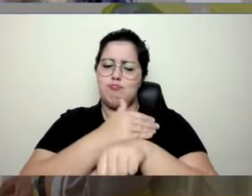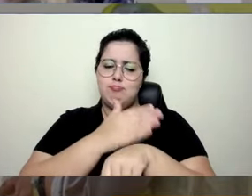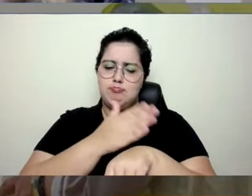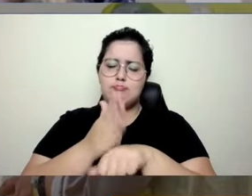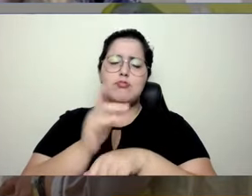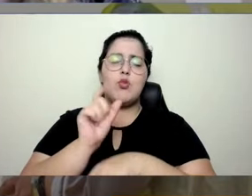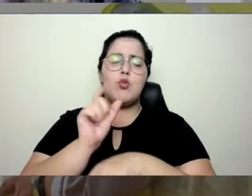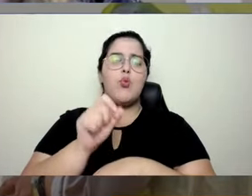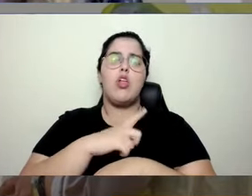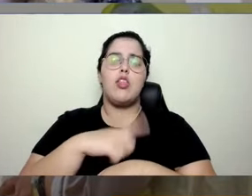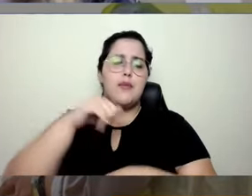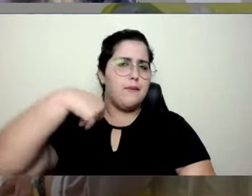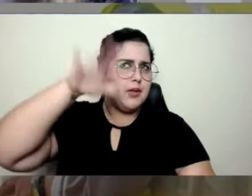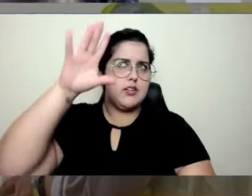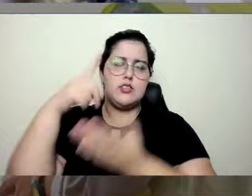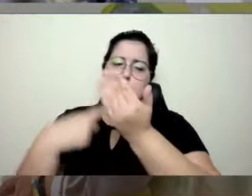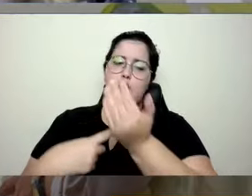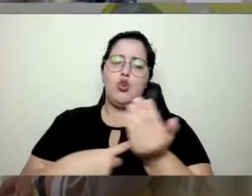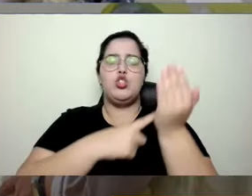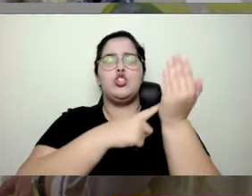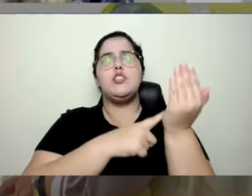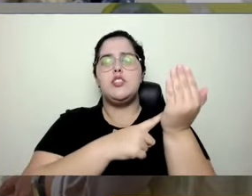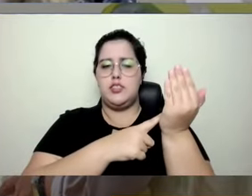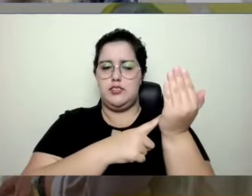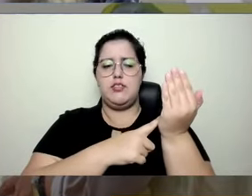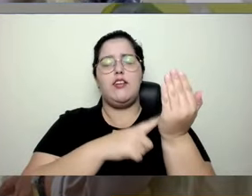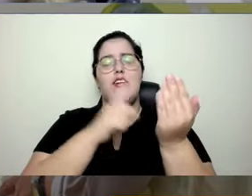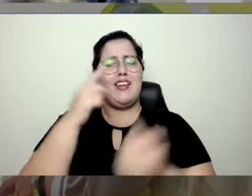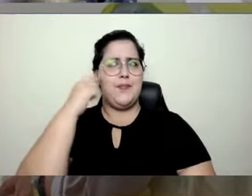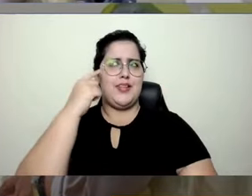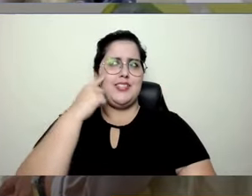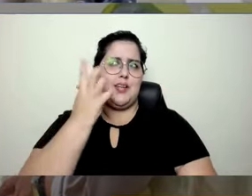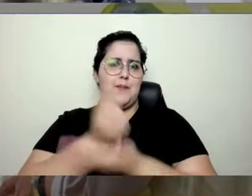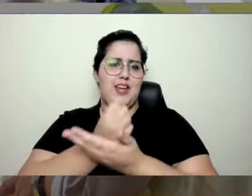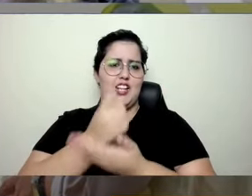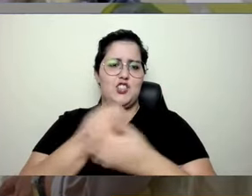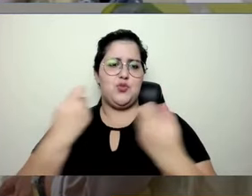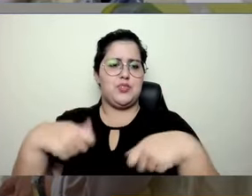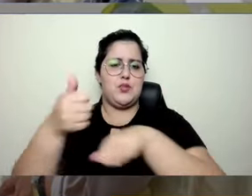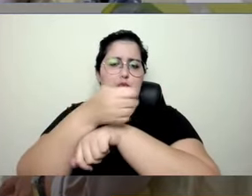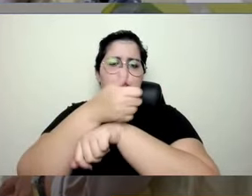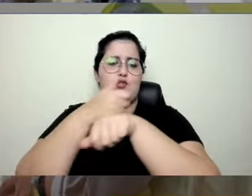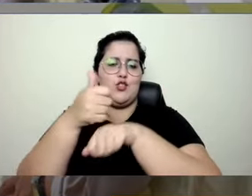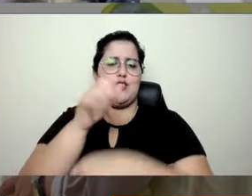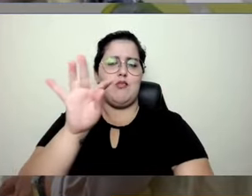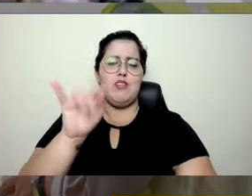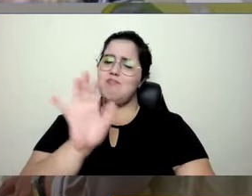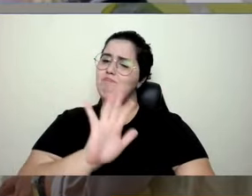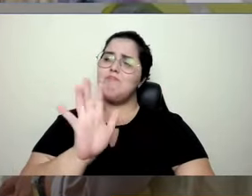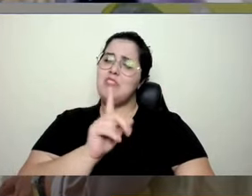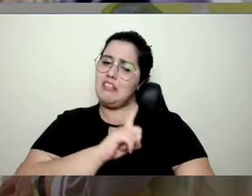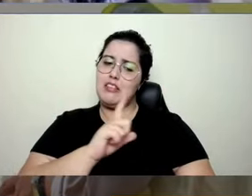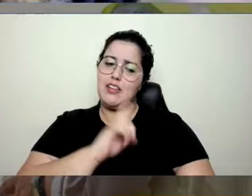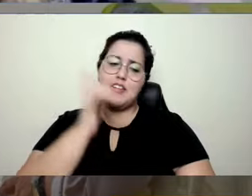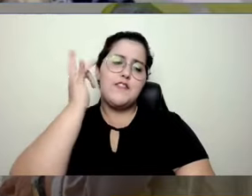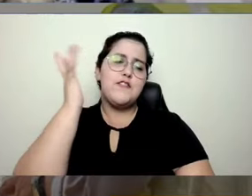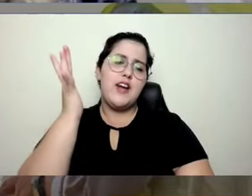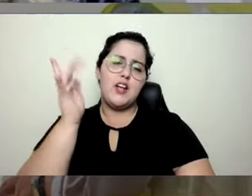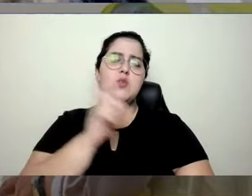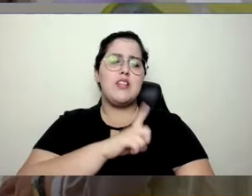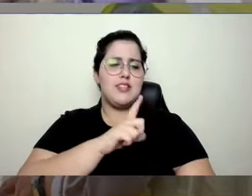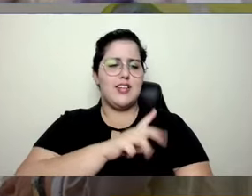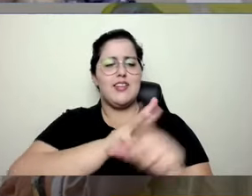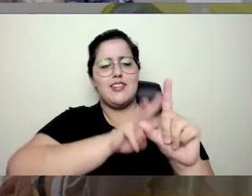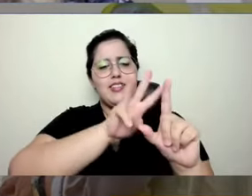produz pouca. A gente ainda acha que, para fazer um aplicativo, tem que ser alguém de TI, não. Existem diversos sites